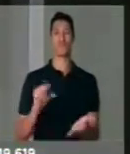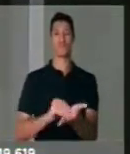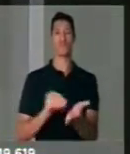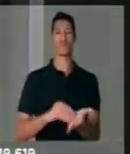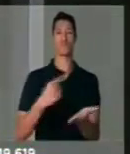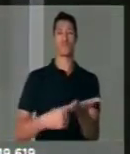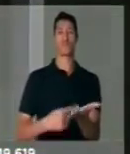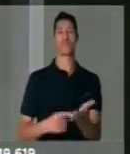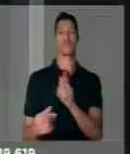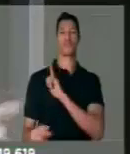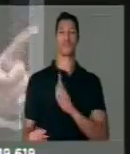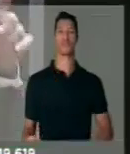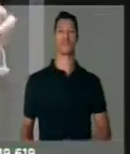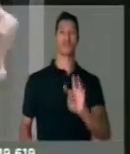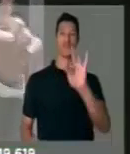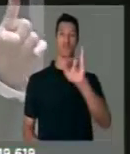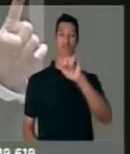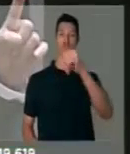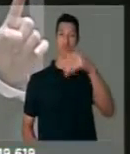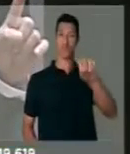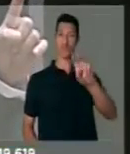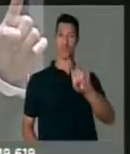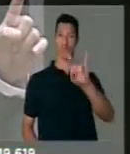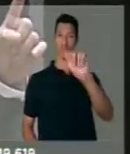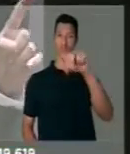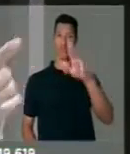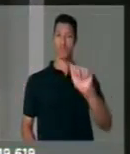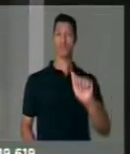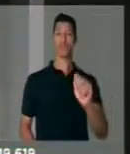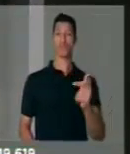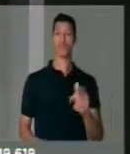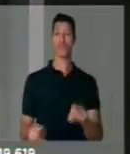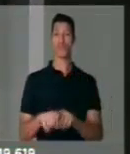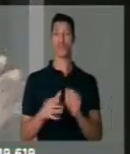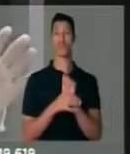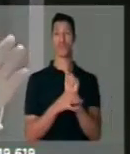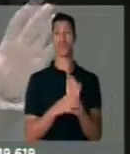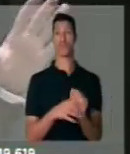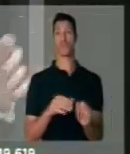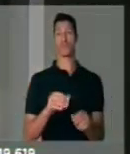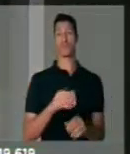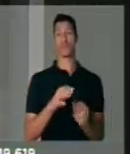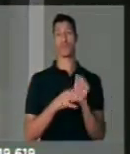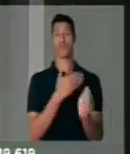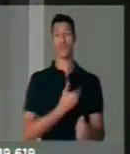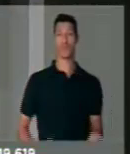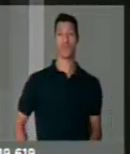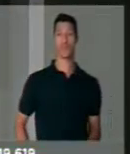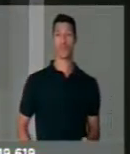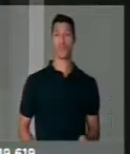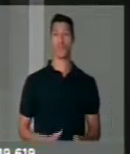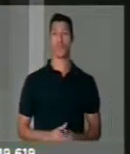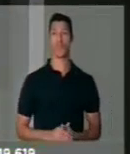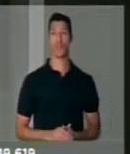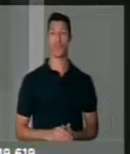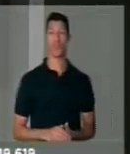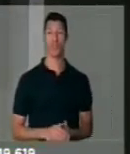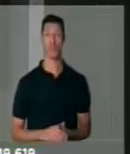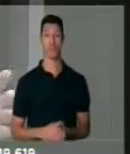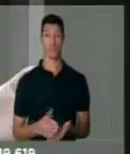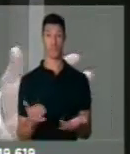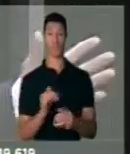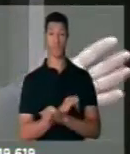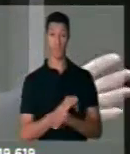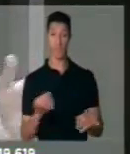compromisso do governador Tião Viana e da sua equipe com a segurança pública. Só para finalizar, senhor presidente, disseram,